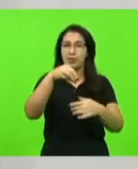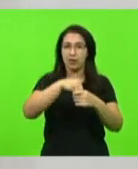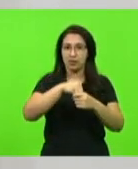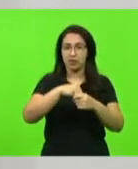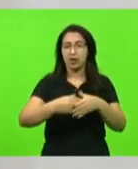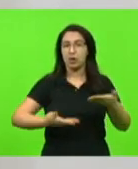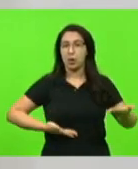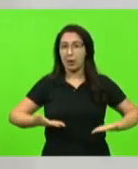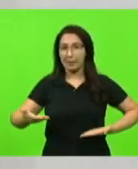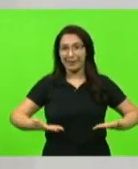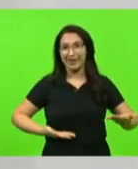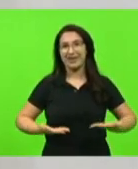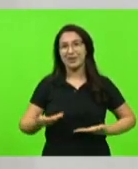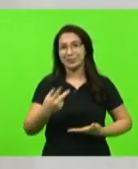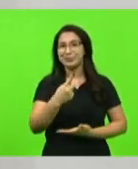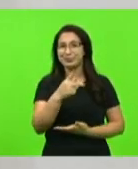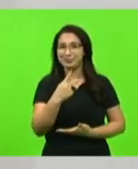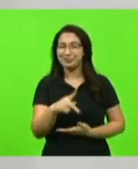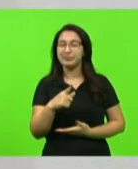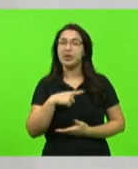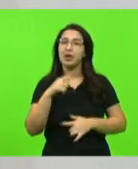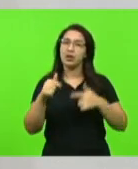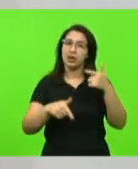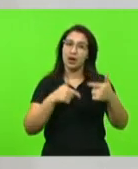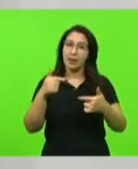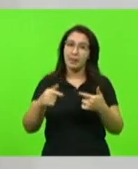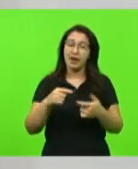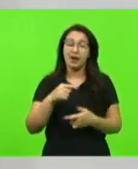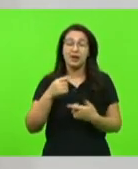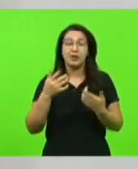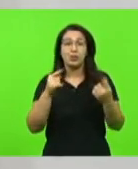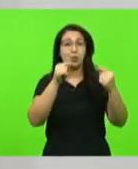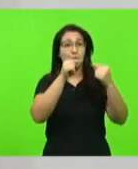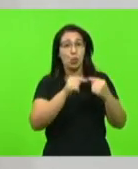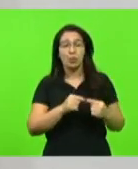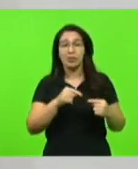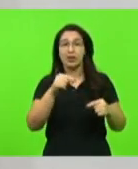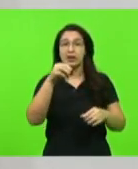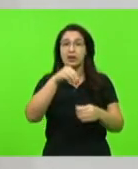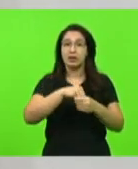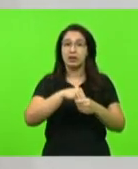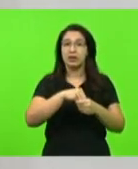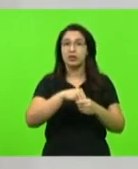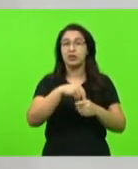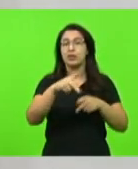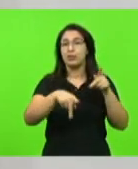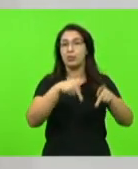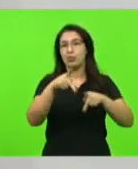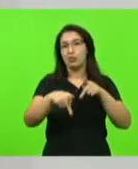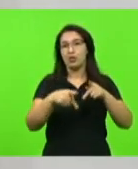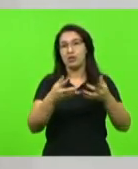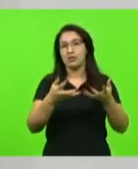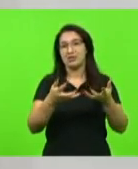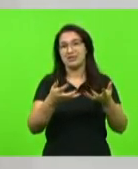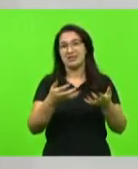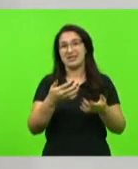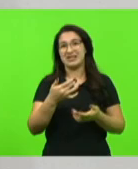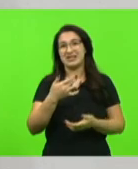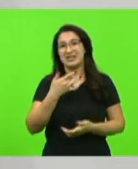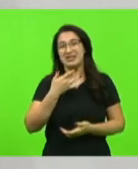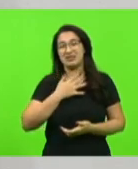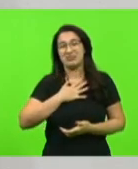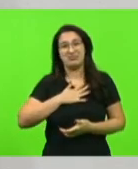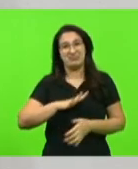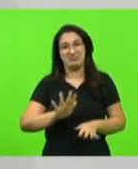tem um serviço que, infelizmente, não está contento da população. Então, nosso reconhecimento pelo trabalho, nossa solidariedade aos trabalhadores